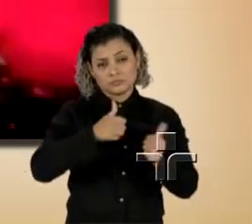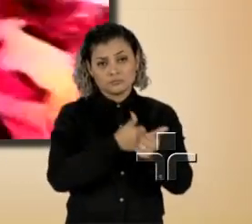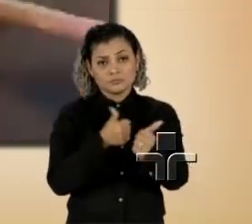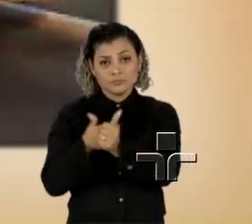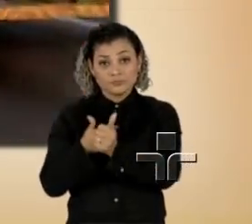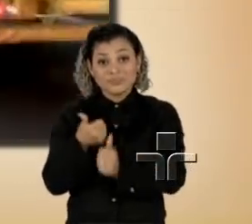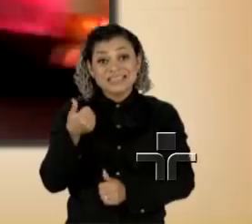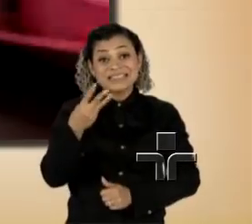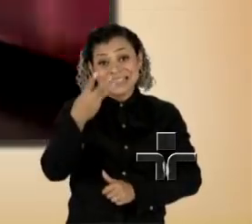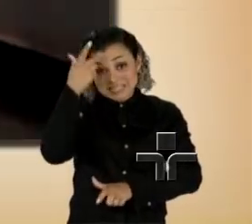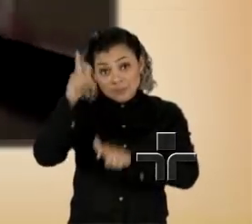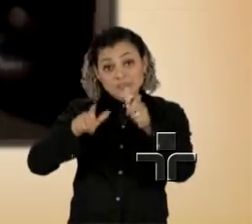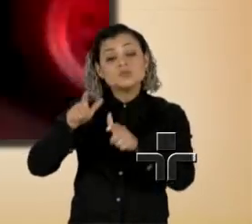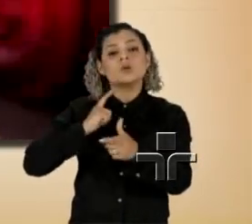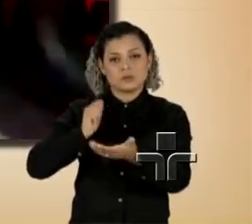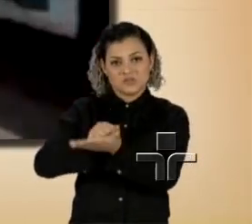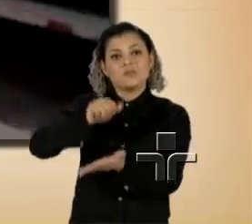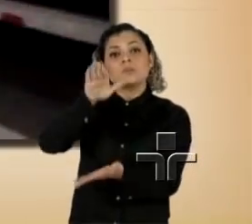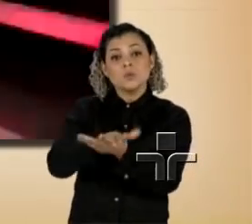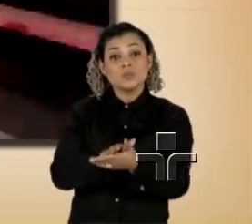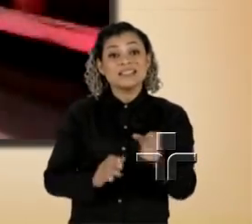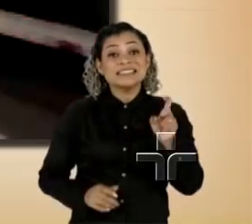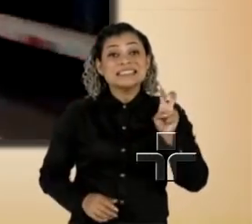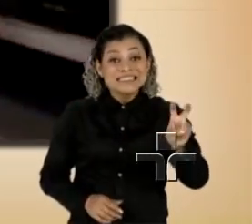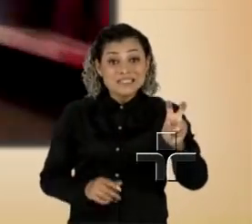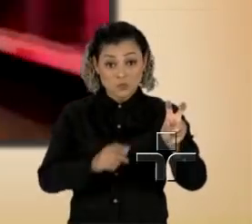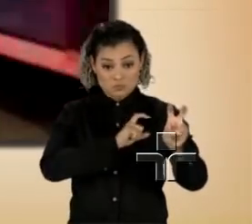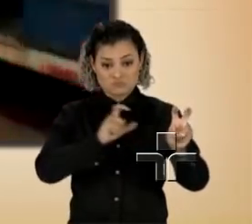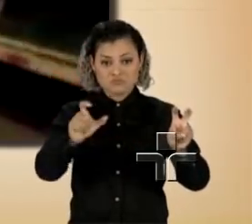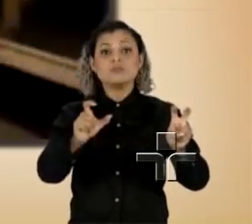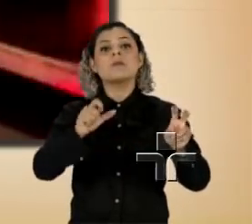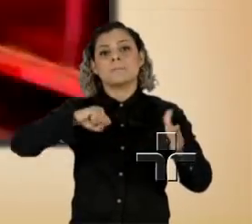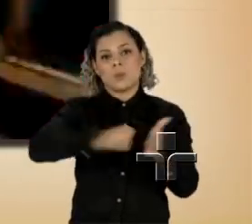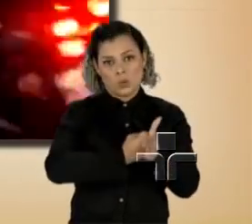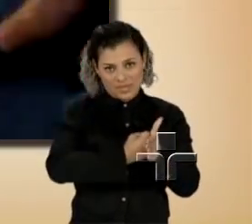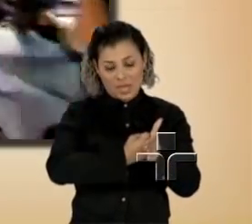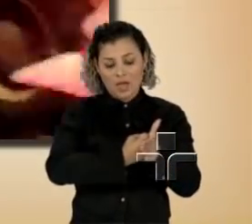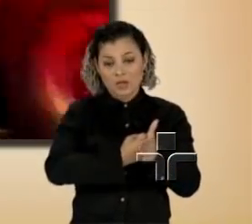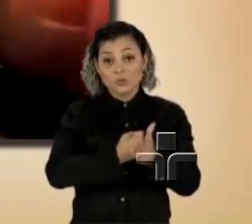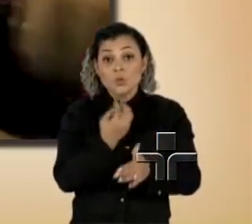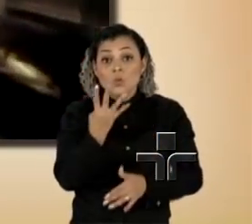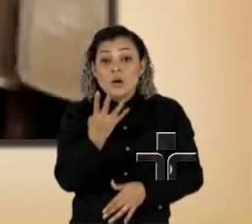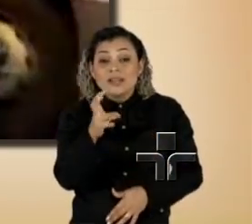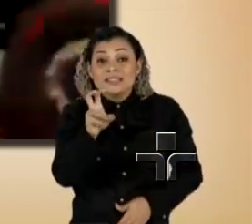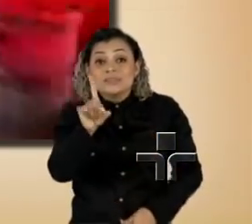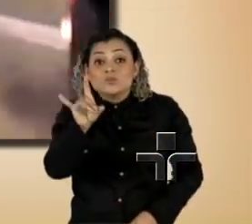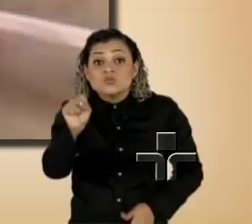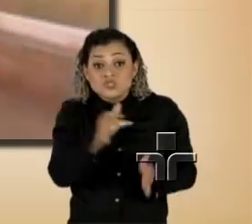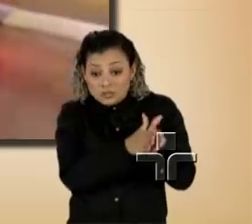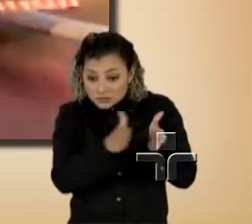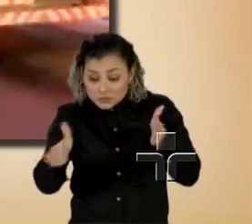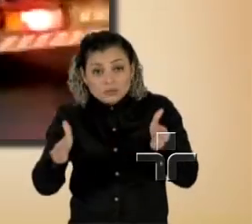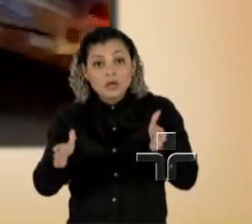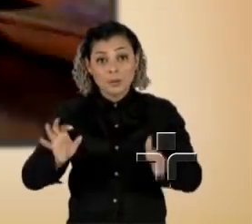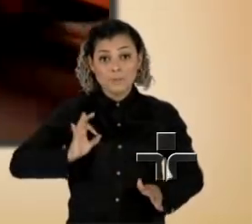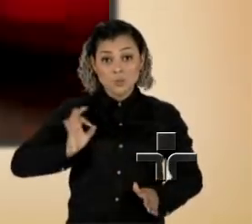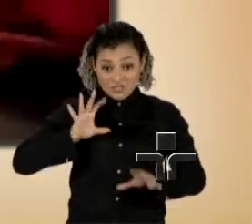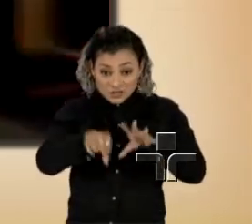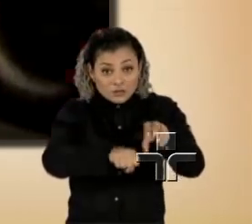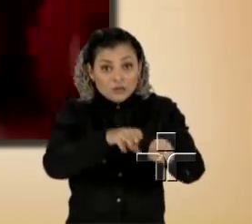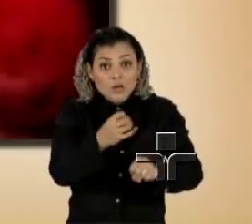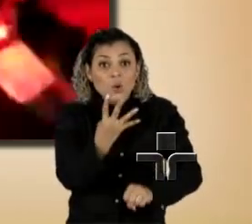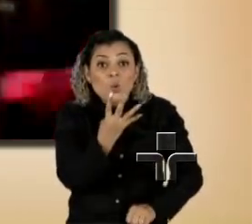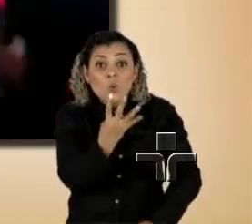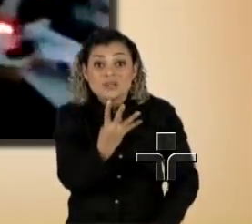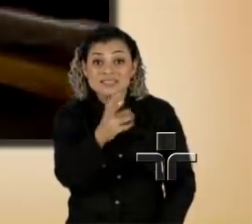Treze motoristas foram autuados e cinco carteiras de habilitação apreendidas. Em 45 dias, a polícia recolheu mais de